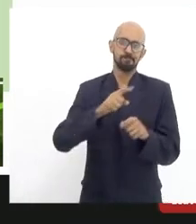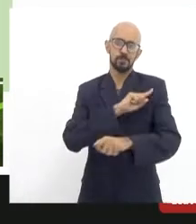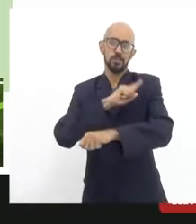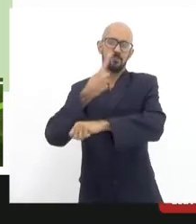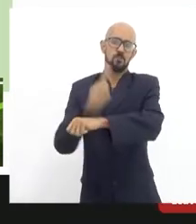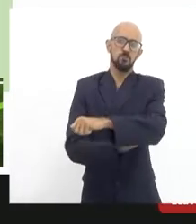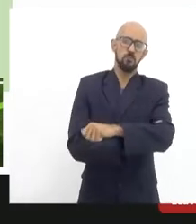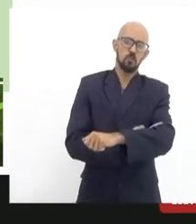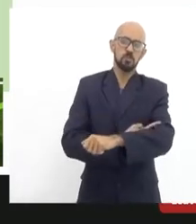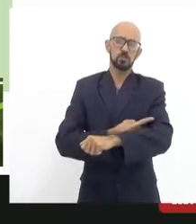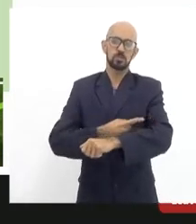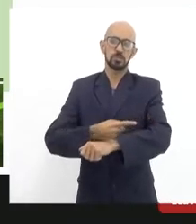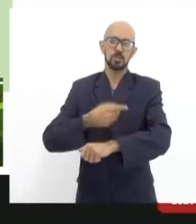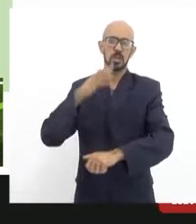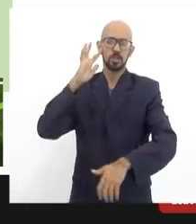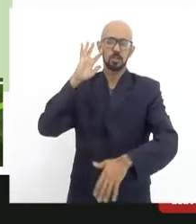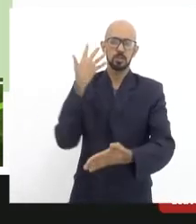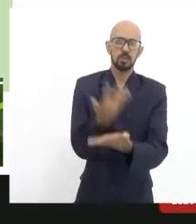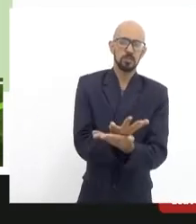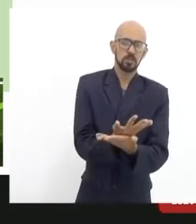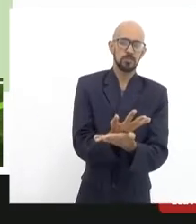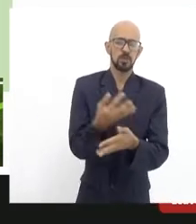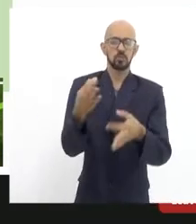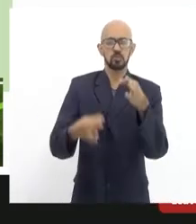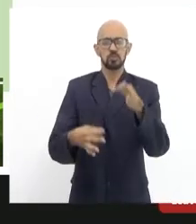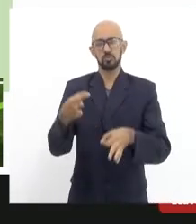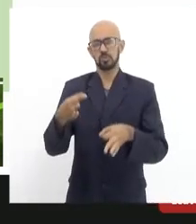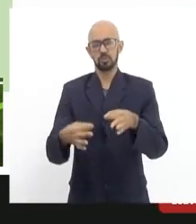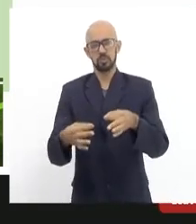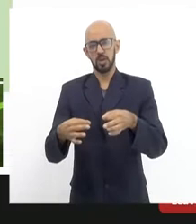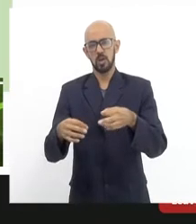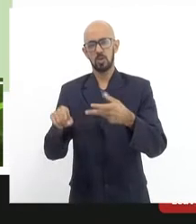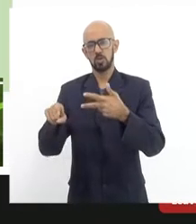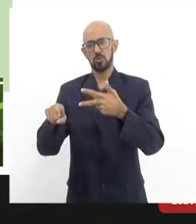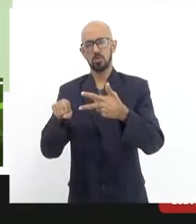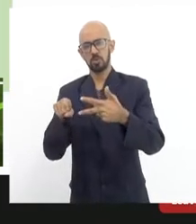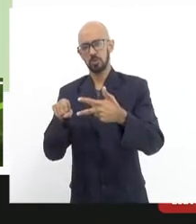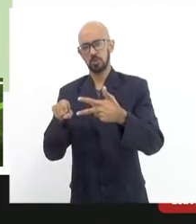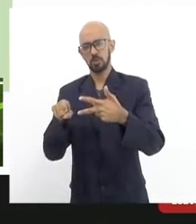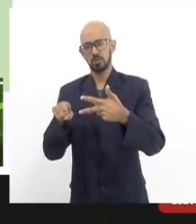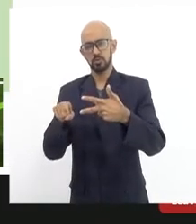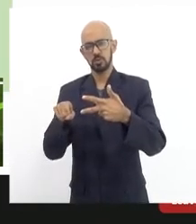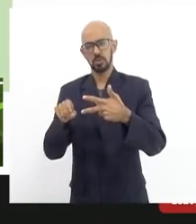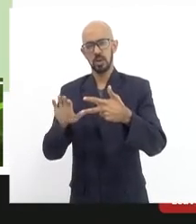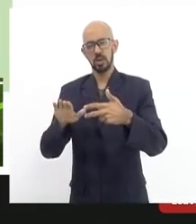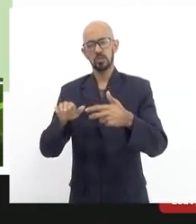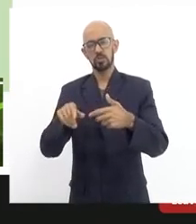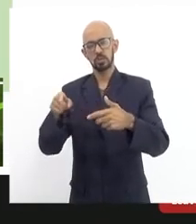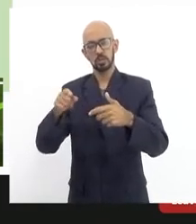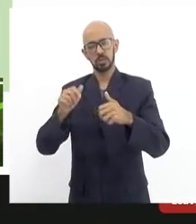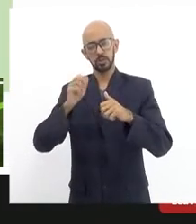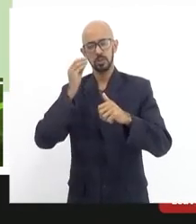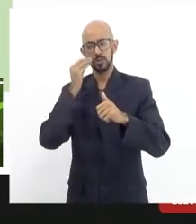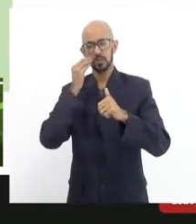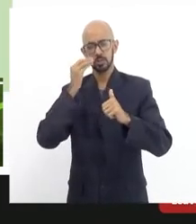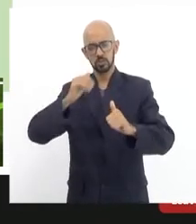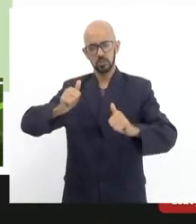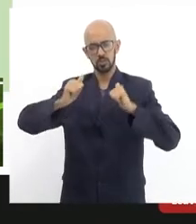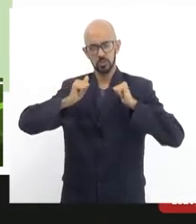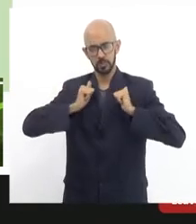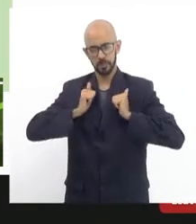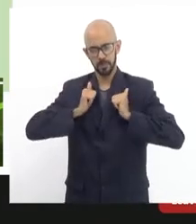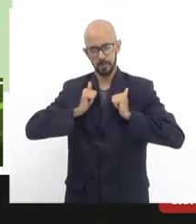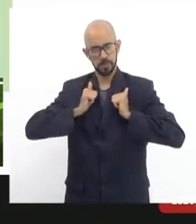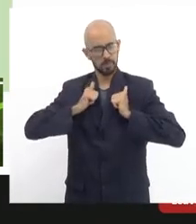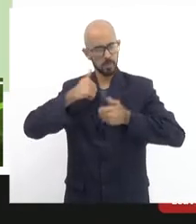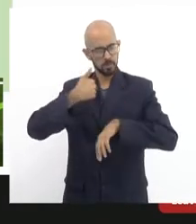da sentença judicial, a força do judiciário. Tentam se esquivar o tempo todo e isso fica claro na sentença, no